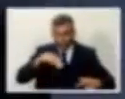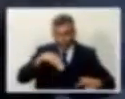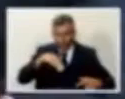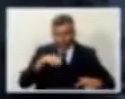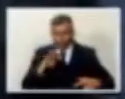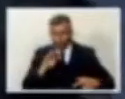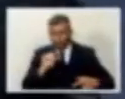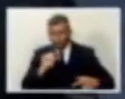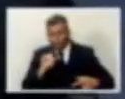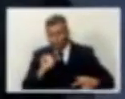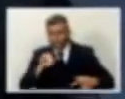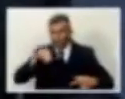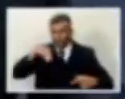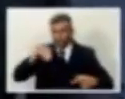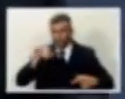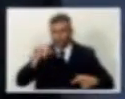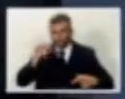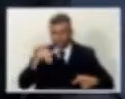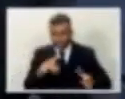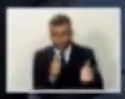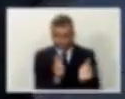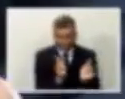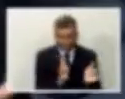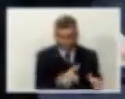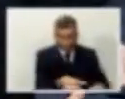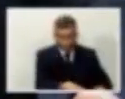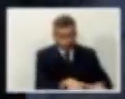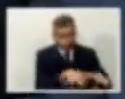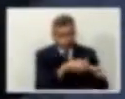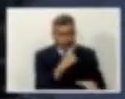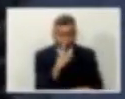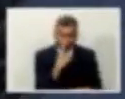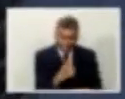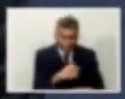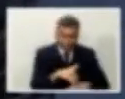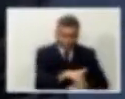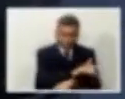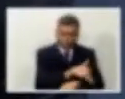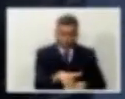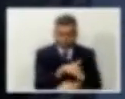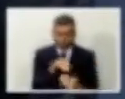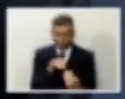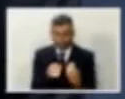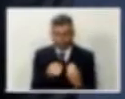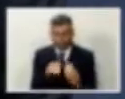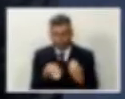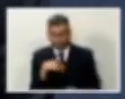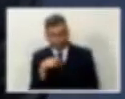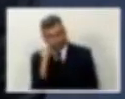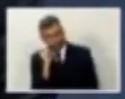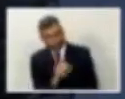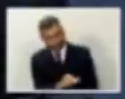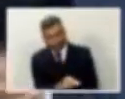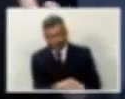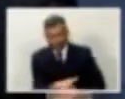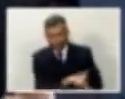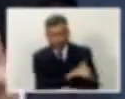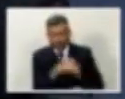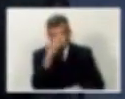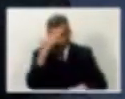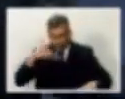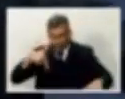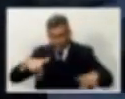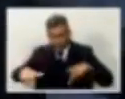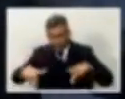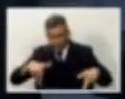lixo, entulho, para tudo quanto é lado, e avenida principal, não é ali, numa rua deserta, nada disso, e a gente que anda